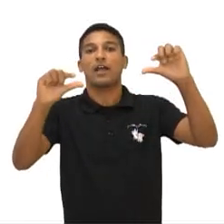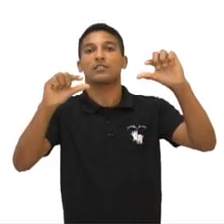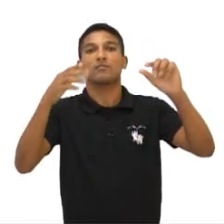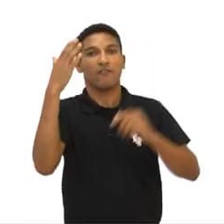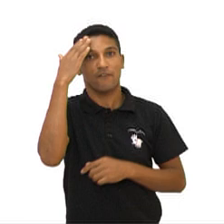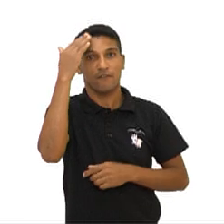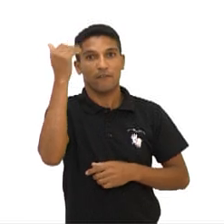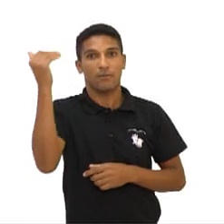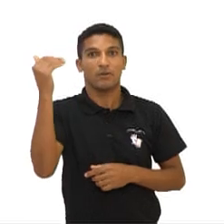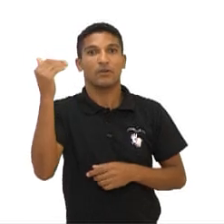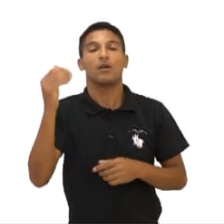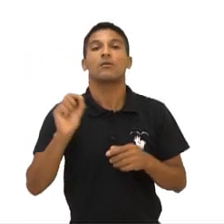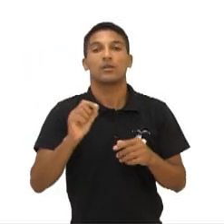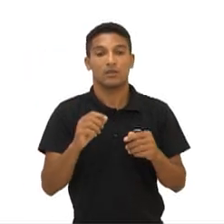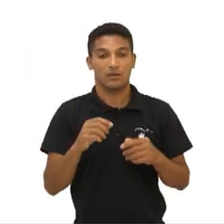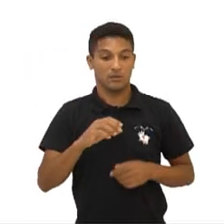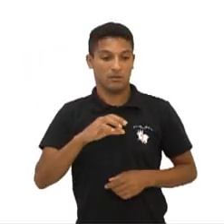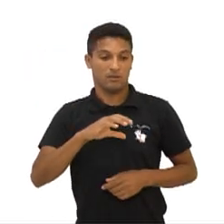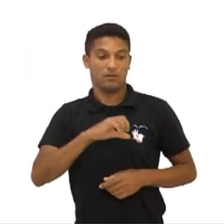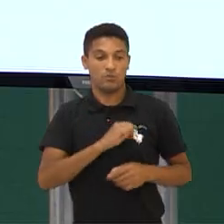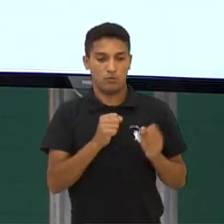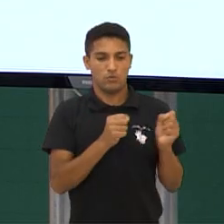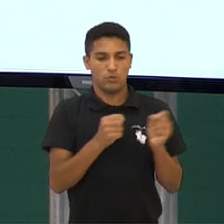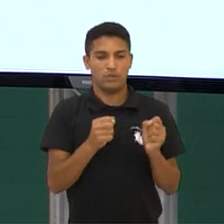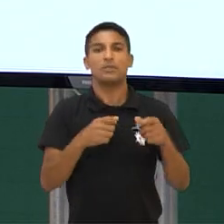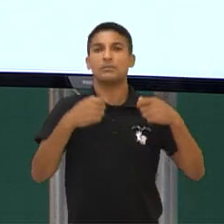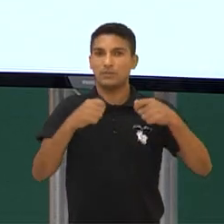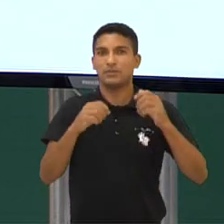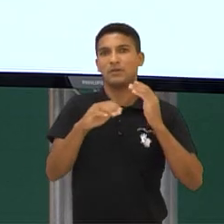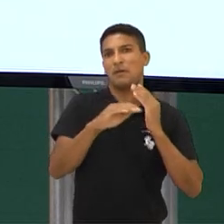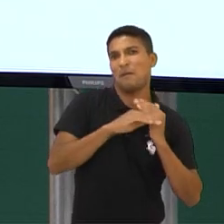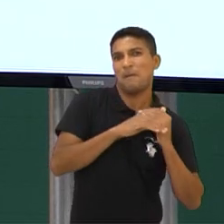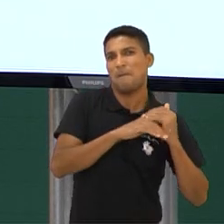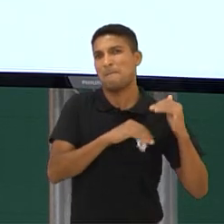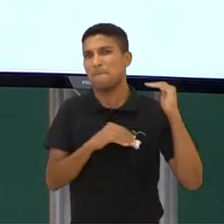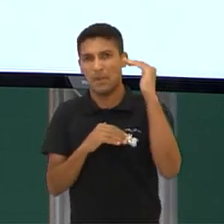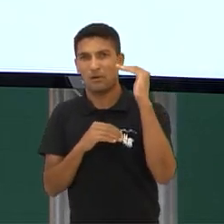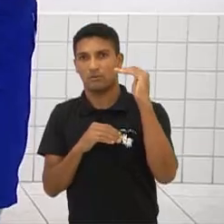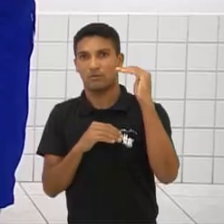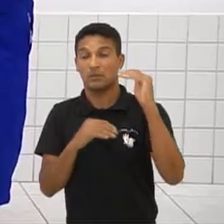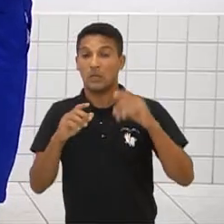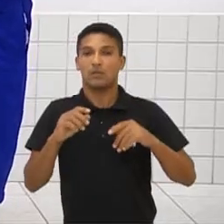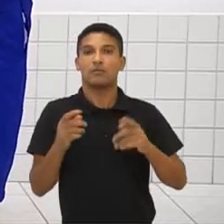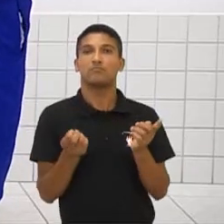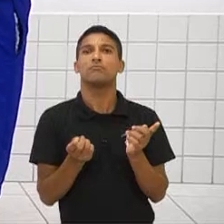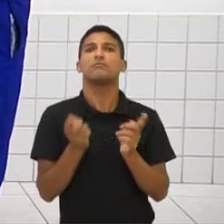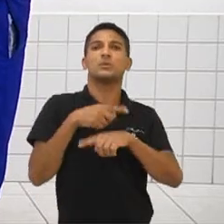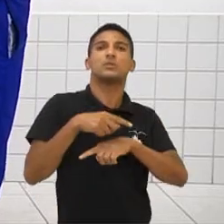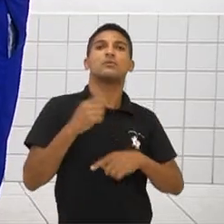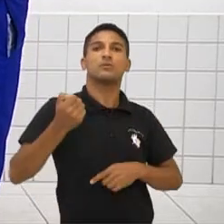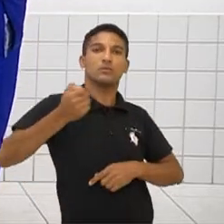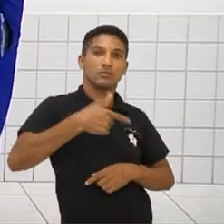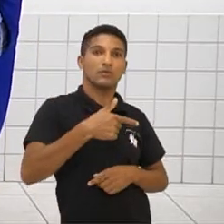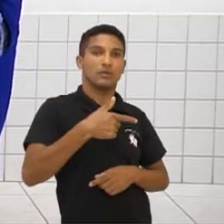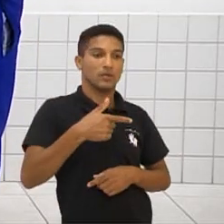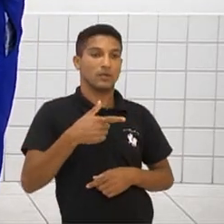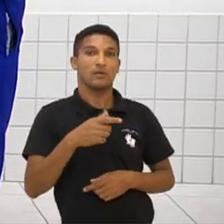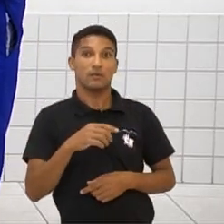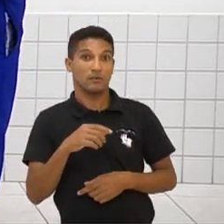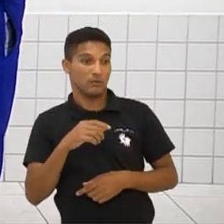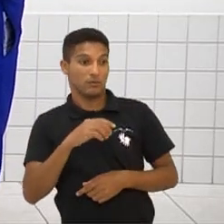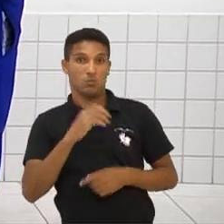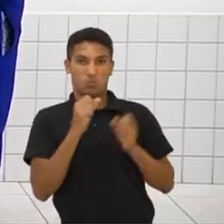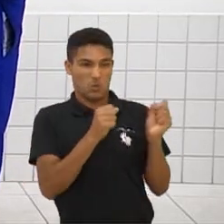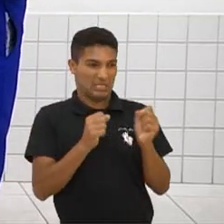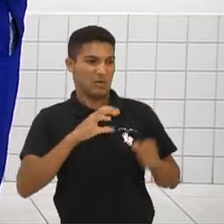justificar a sua opinião de que o poder do amor deve ser maior do que o amor pelo poder. Exatamente. Perfeito. Bora seguir. Nossa